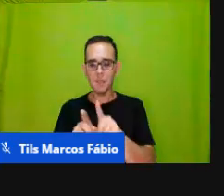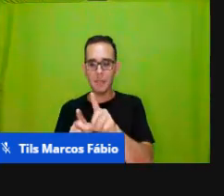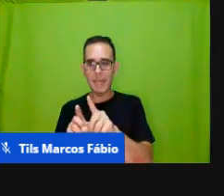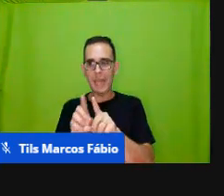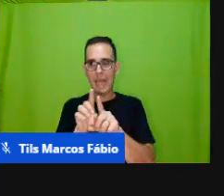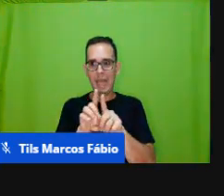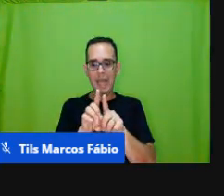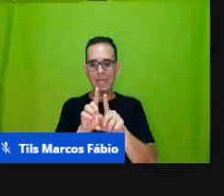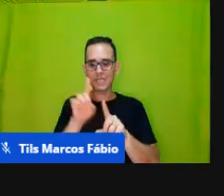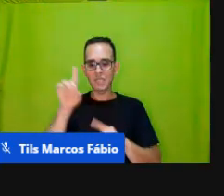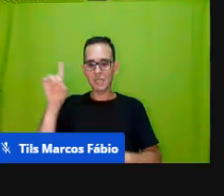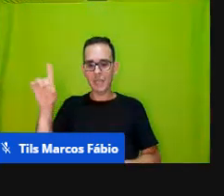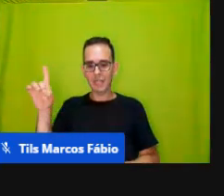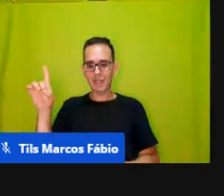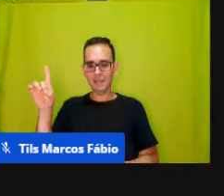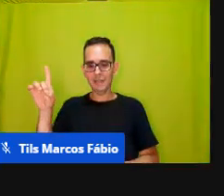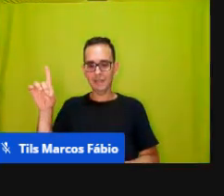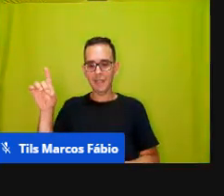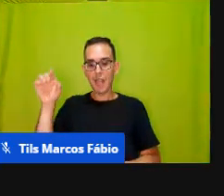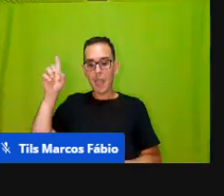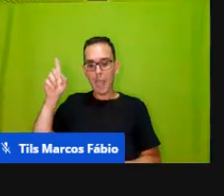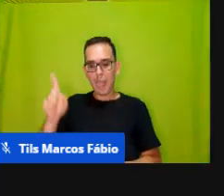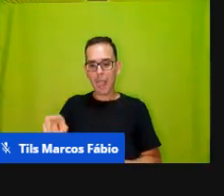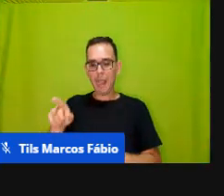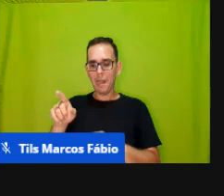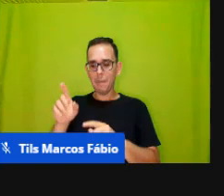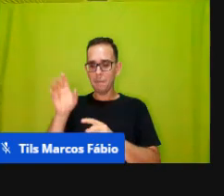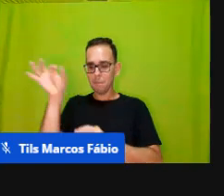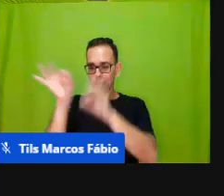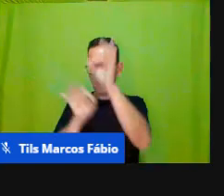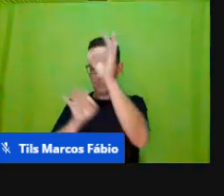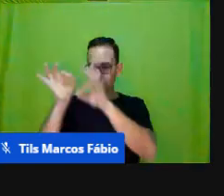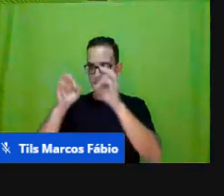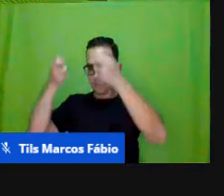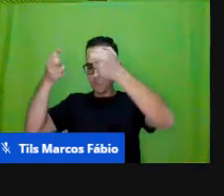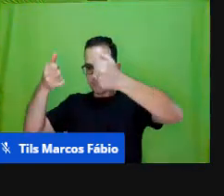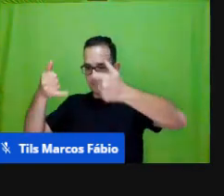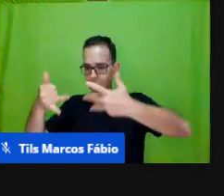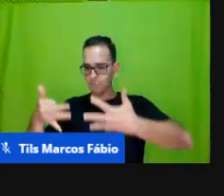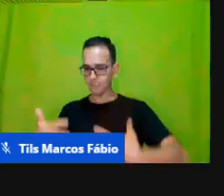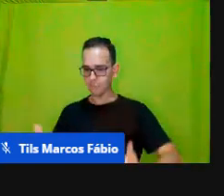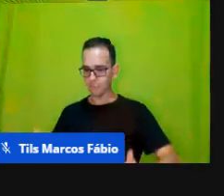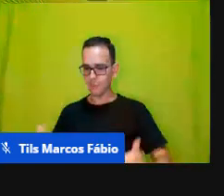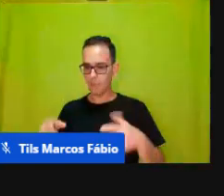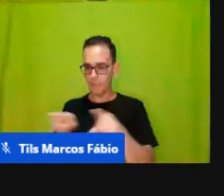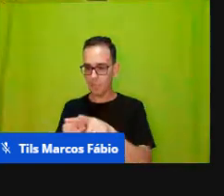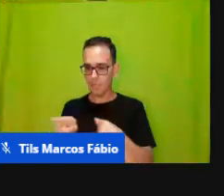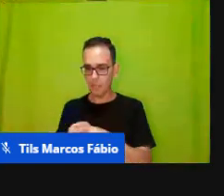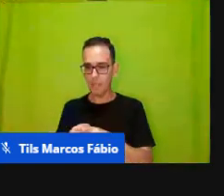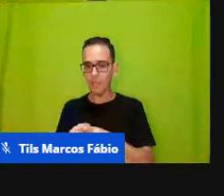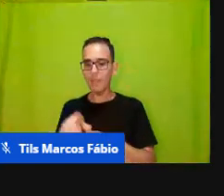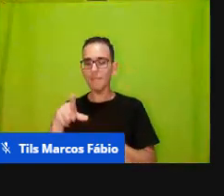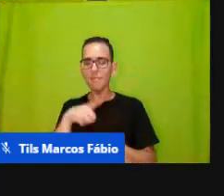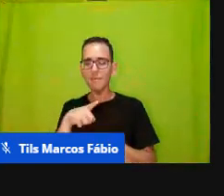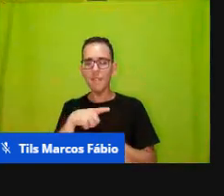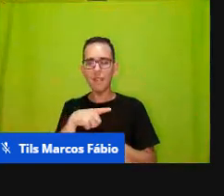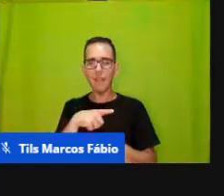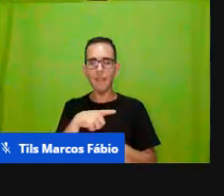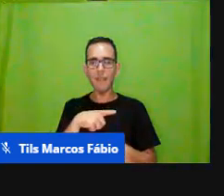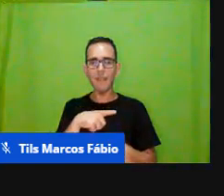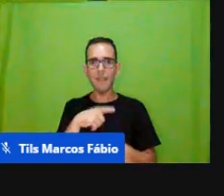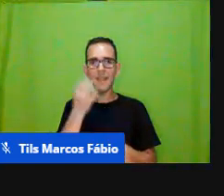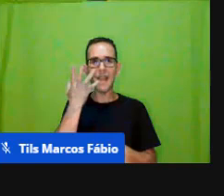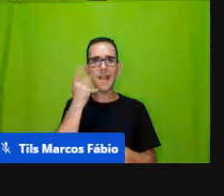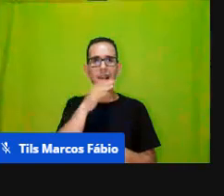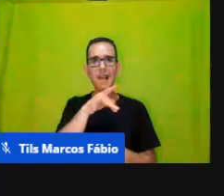bem estruturado tridimensional né que leva que leva a criança a